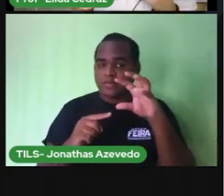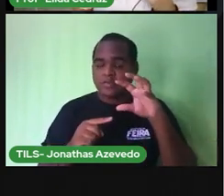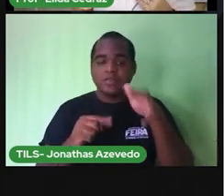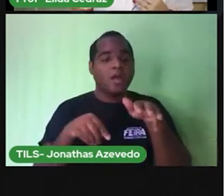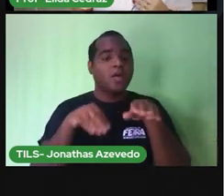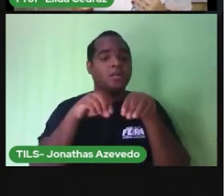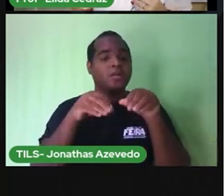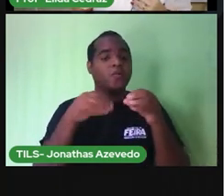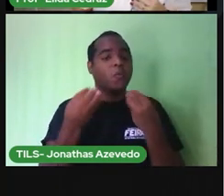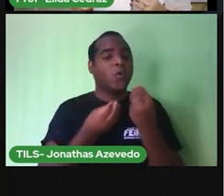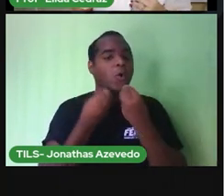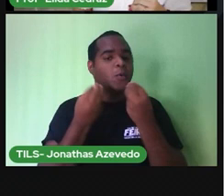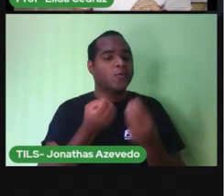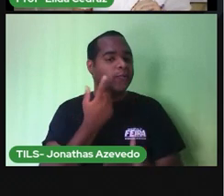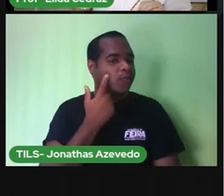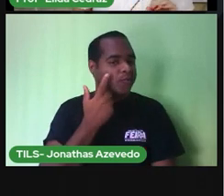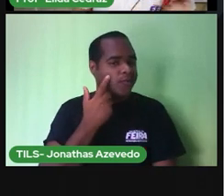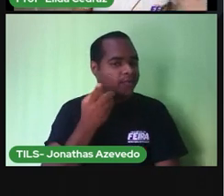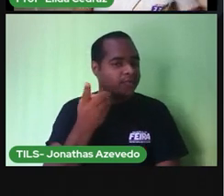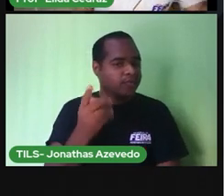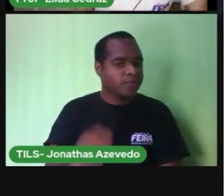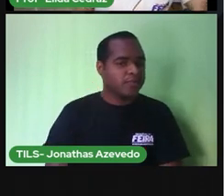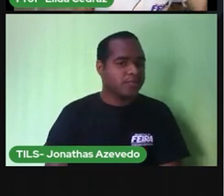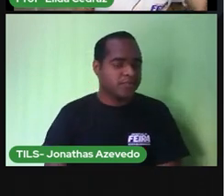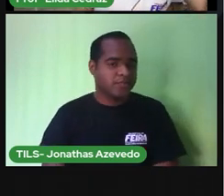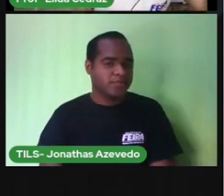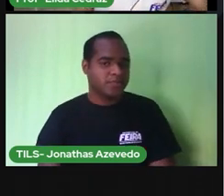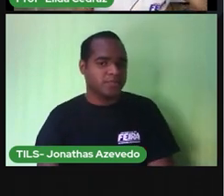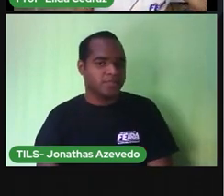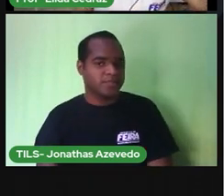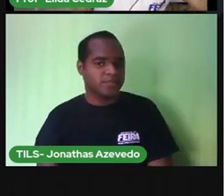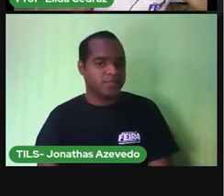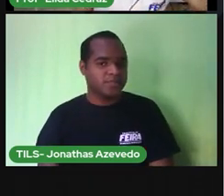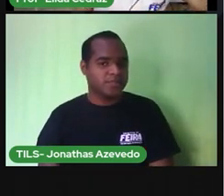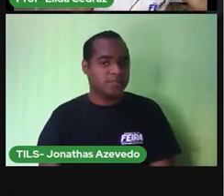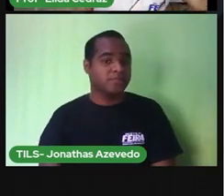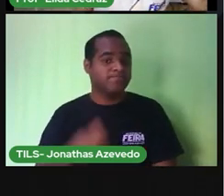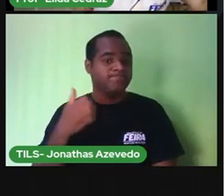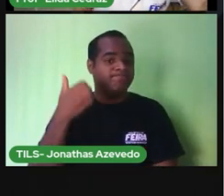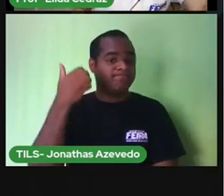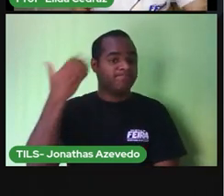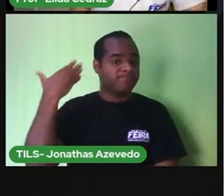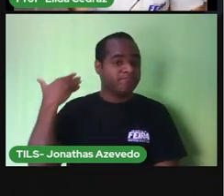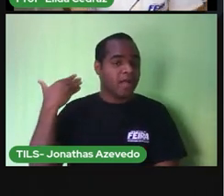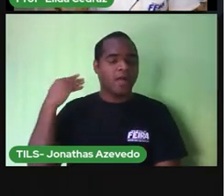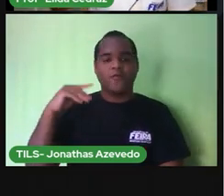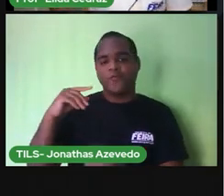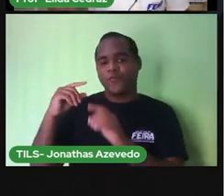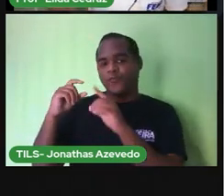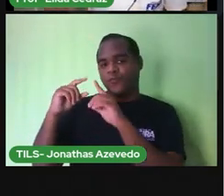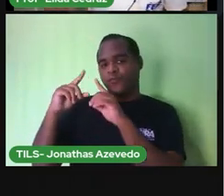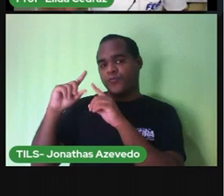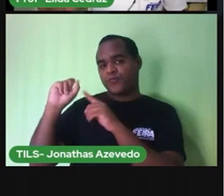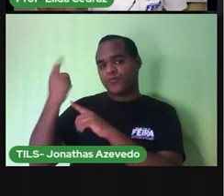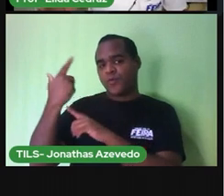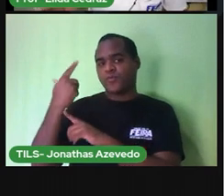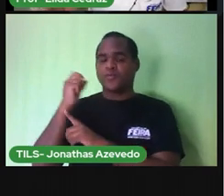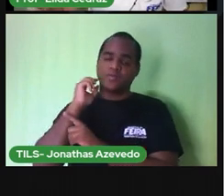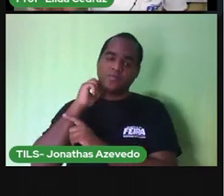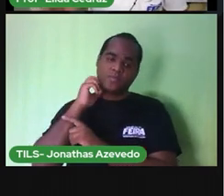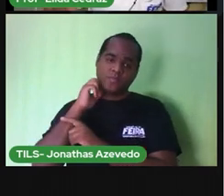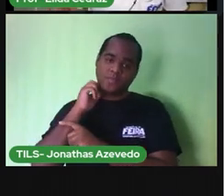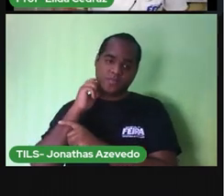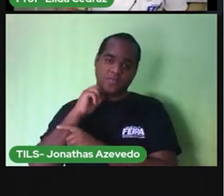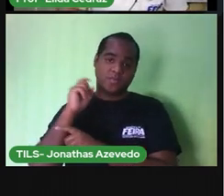executando. Bem brilhante ao fundo está o sol e o